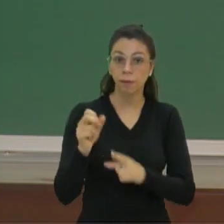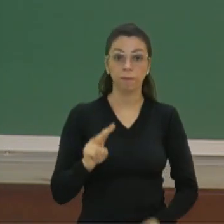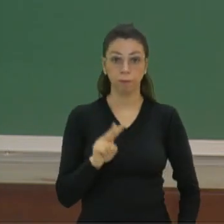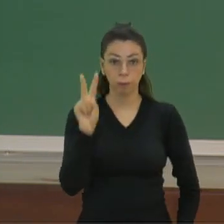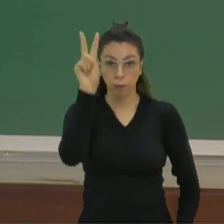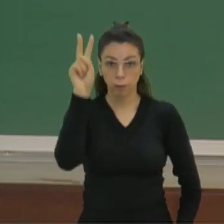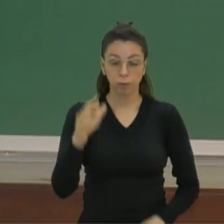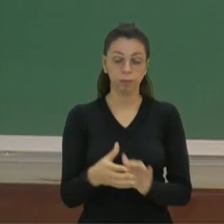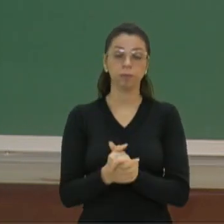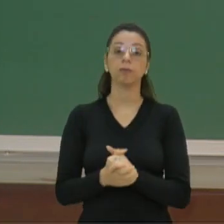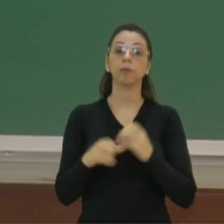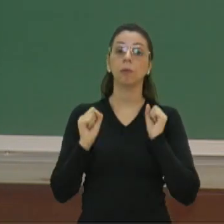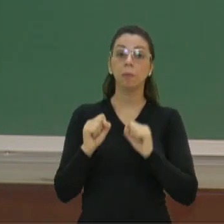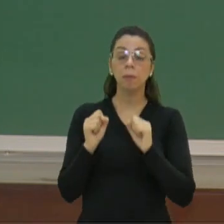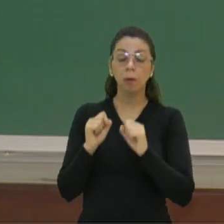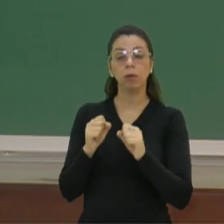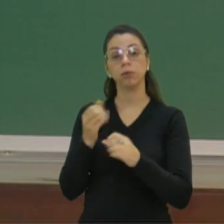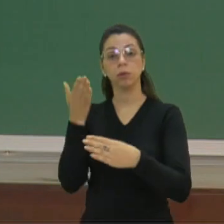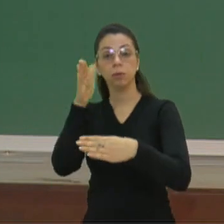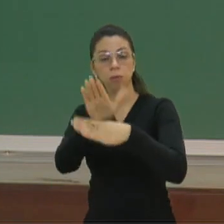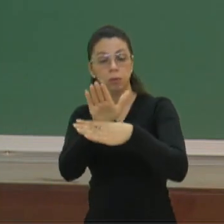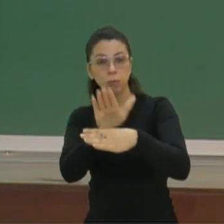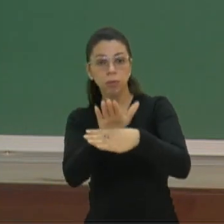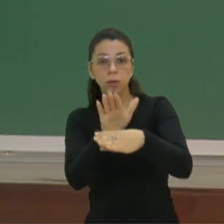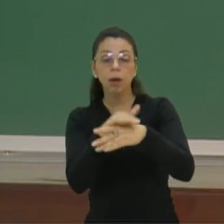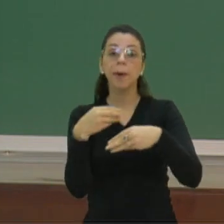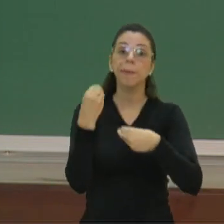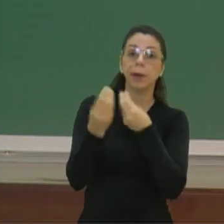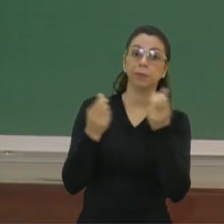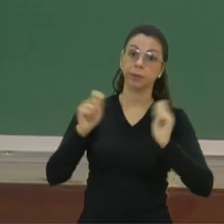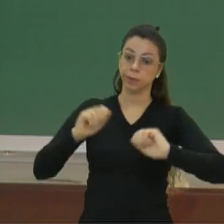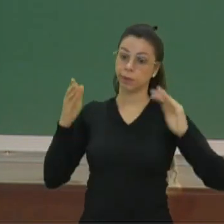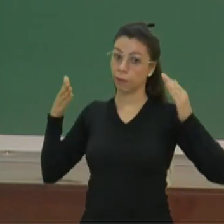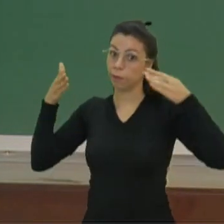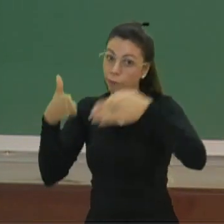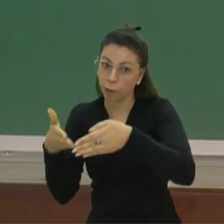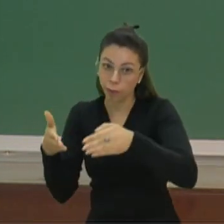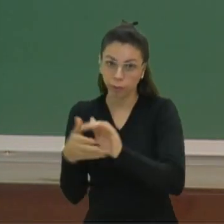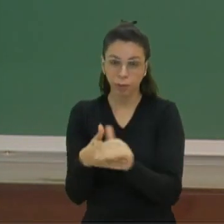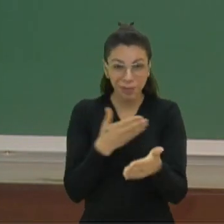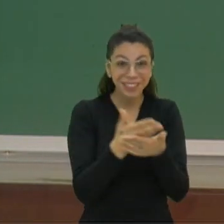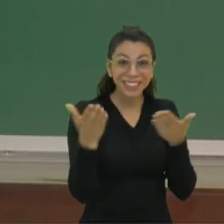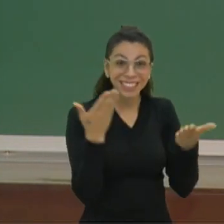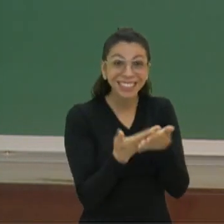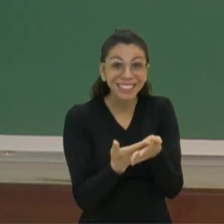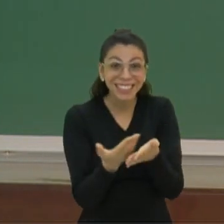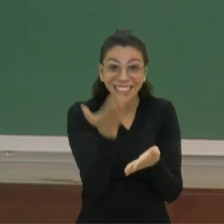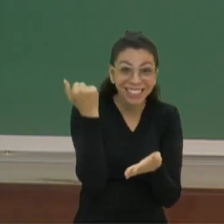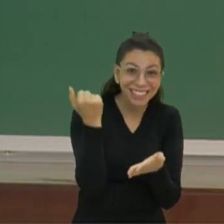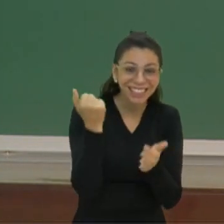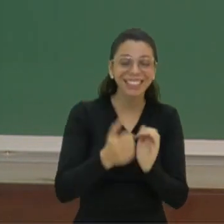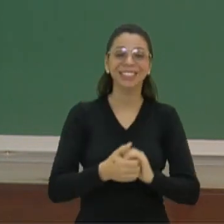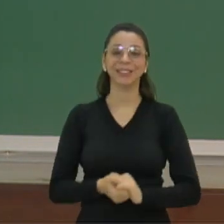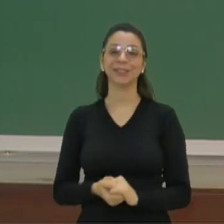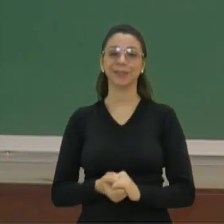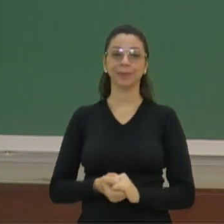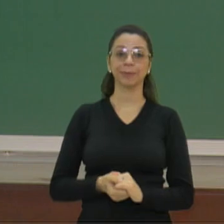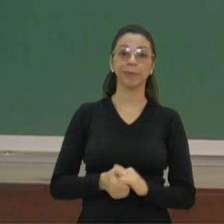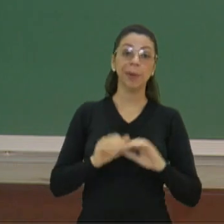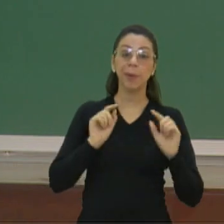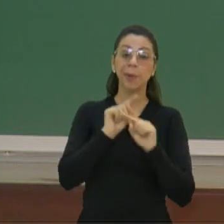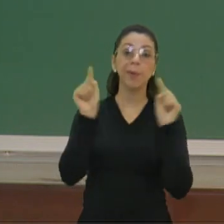te ajudar, você tem vários meios para isso, mas se dedique. Bora começar essa aula, galera? Então, nossos